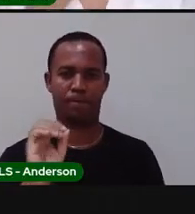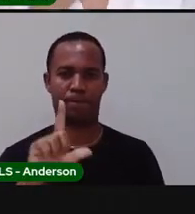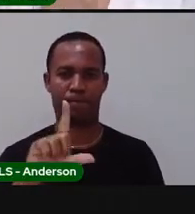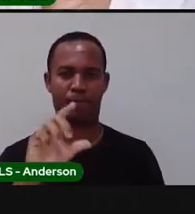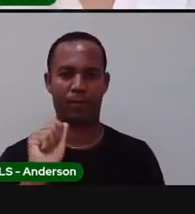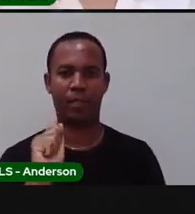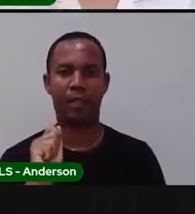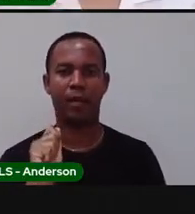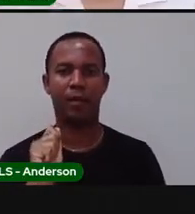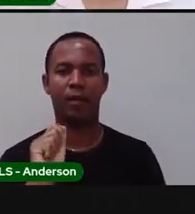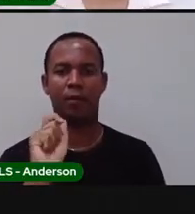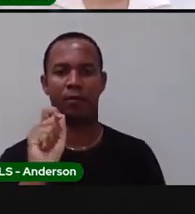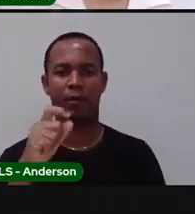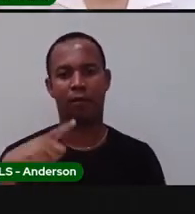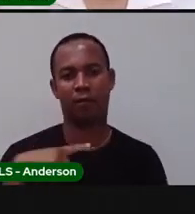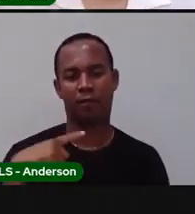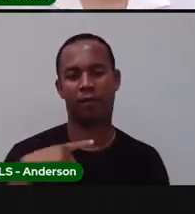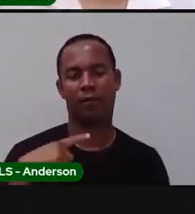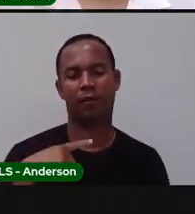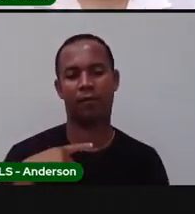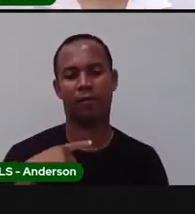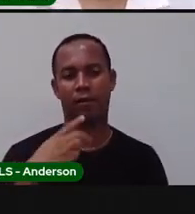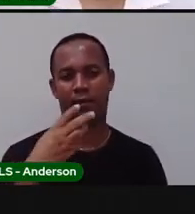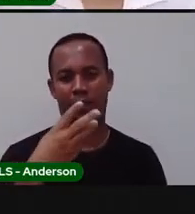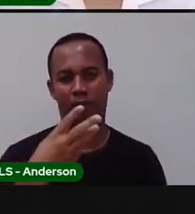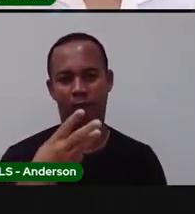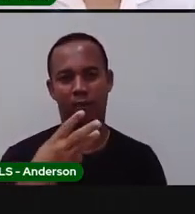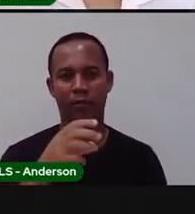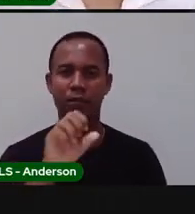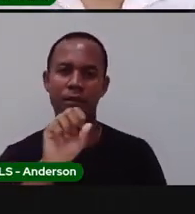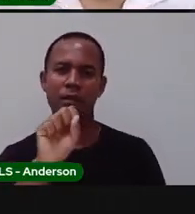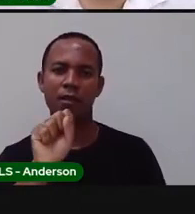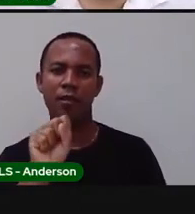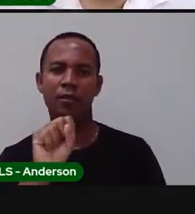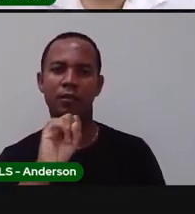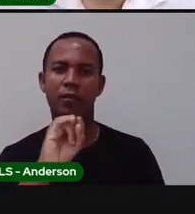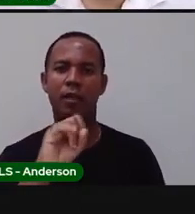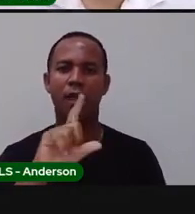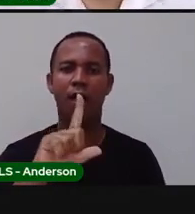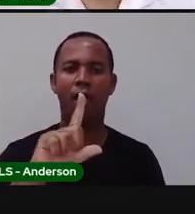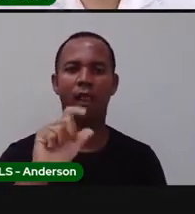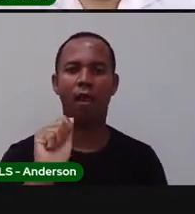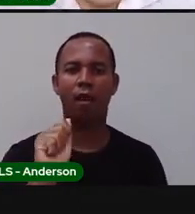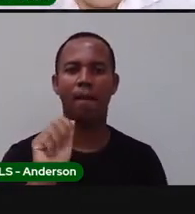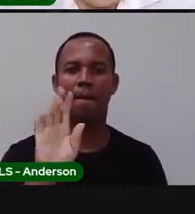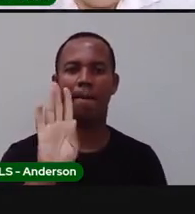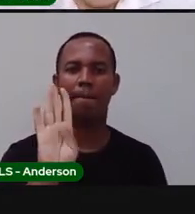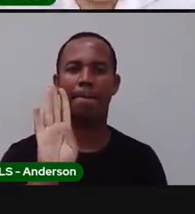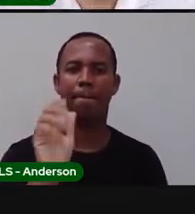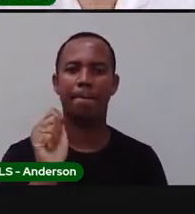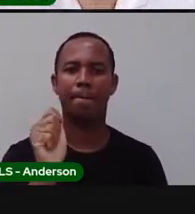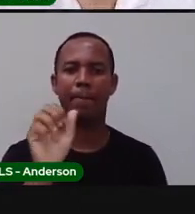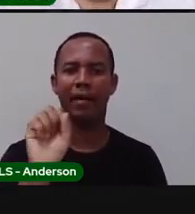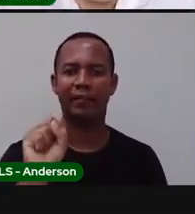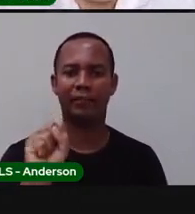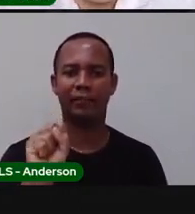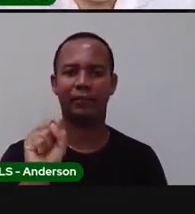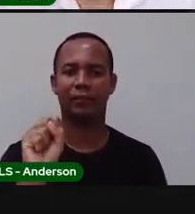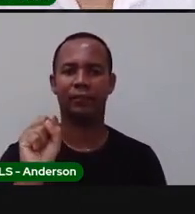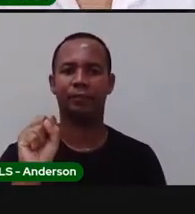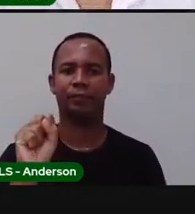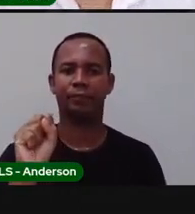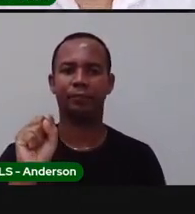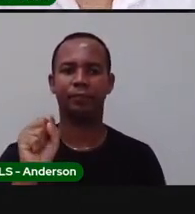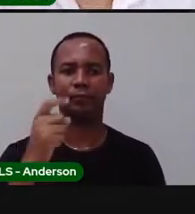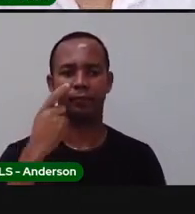própria mexer na boca quantas vezes? Três vezes. Vamos lá. Olha de novo. Cá. Vá.